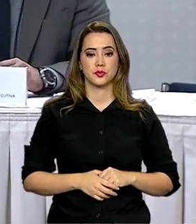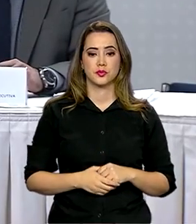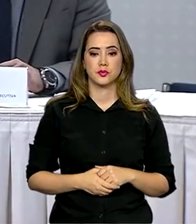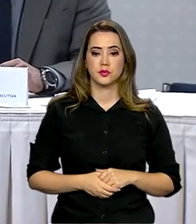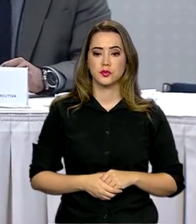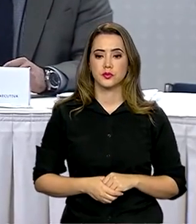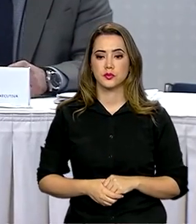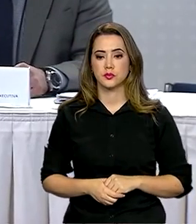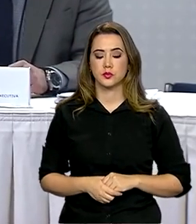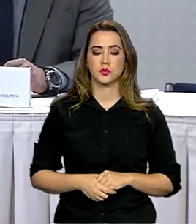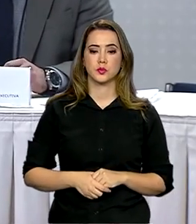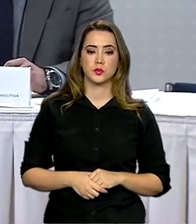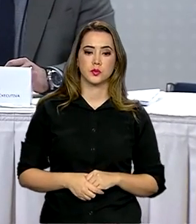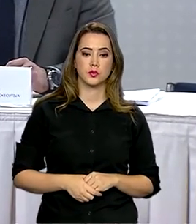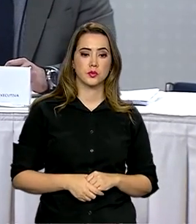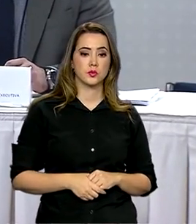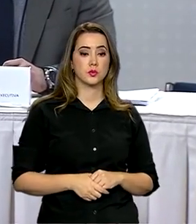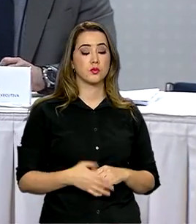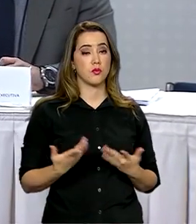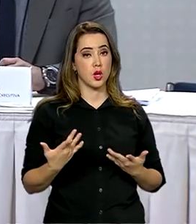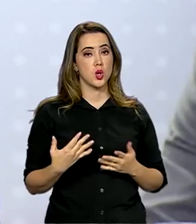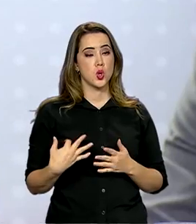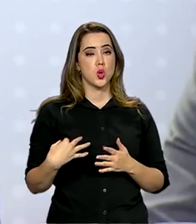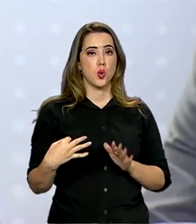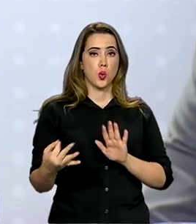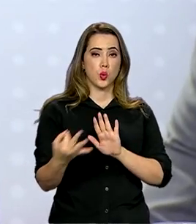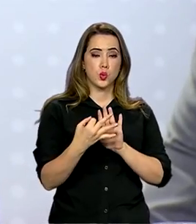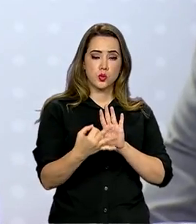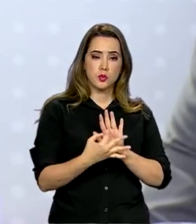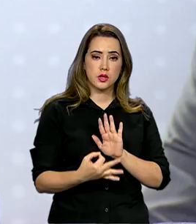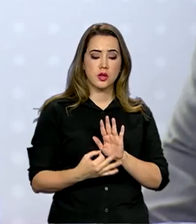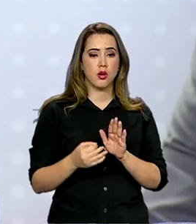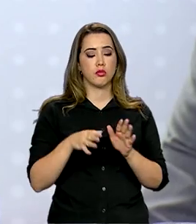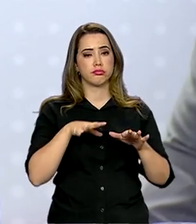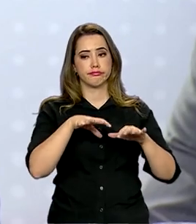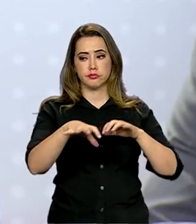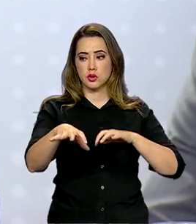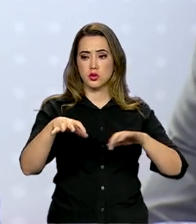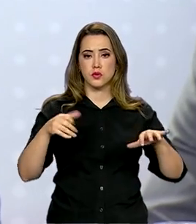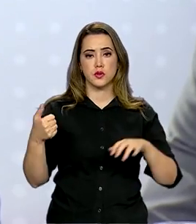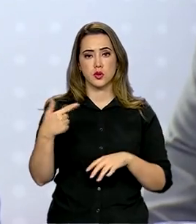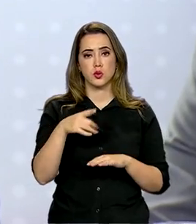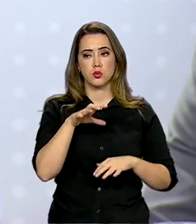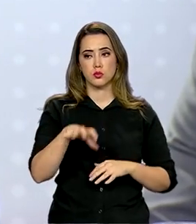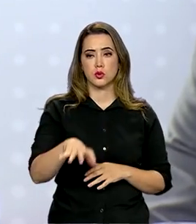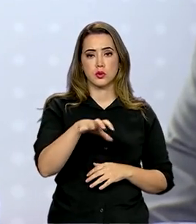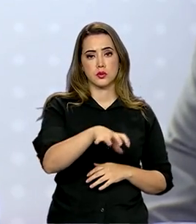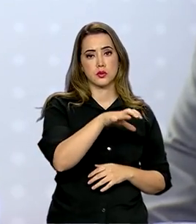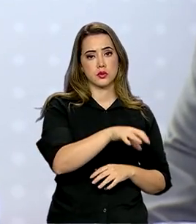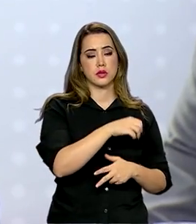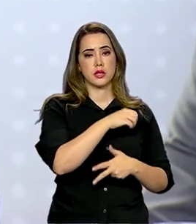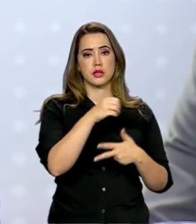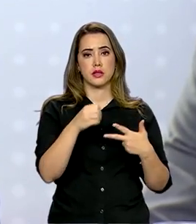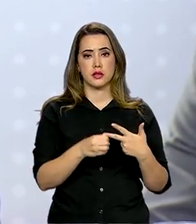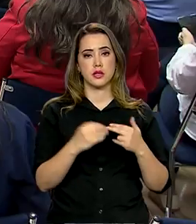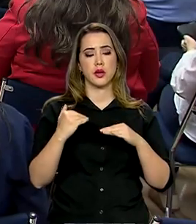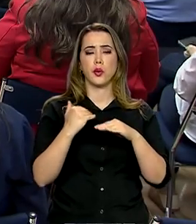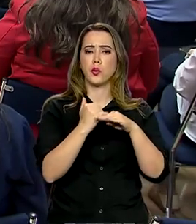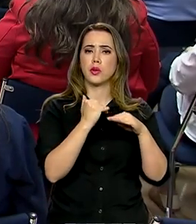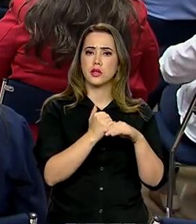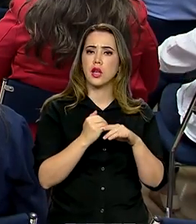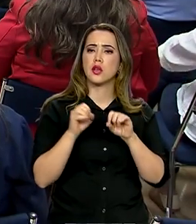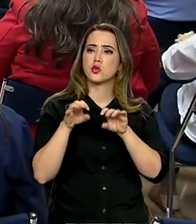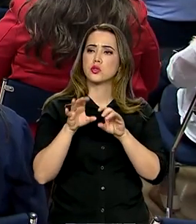As sugestões foram divididas em 12 áreas, entre elas, cargo horário, Enem, equidade, educação à distância,